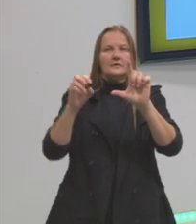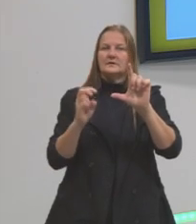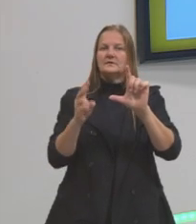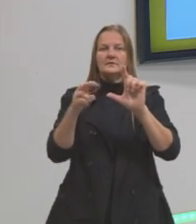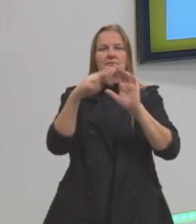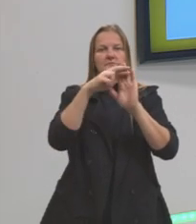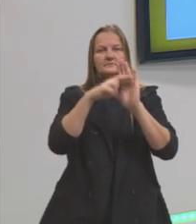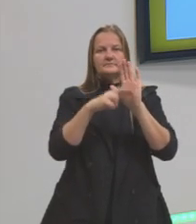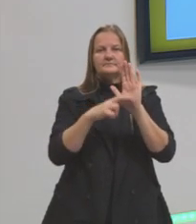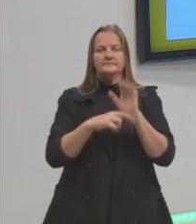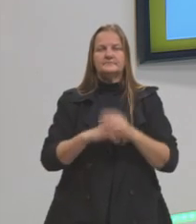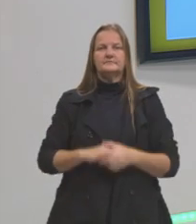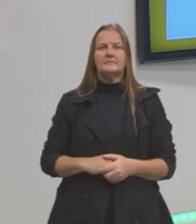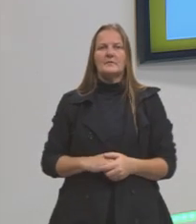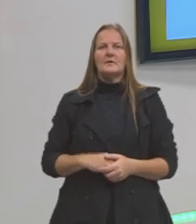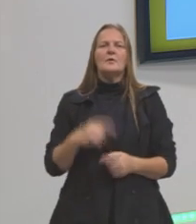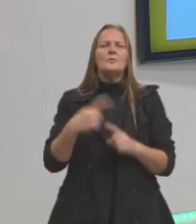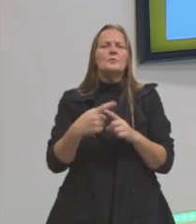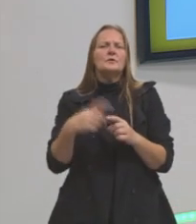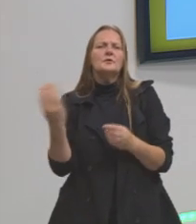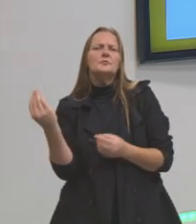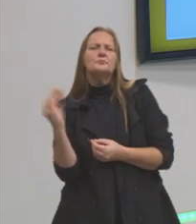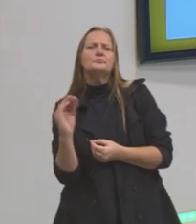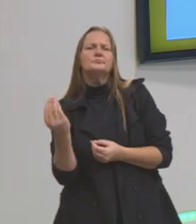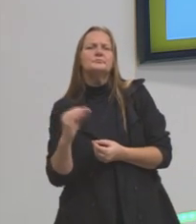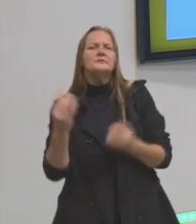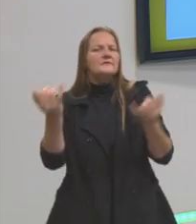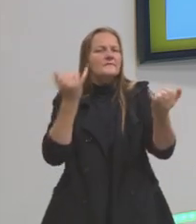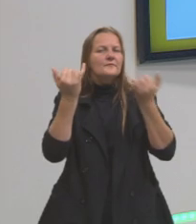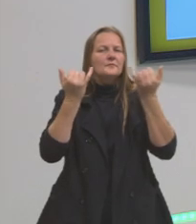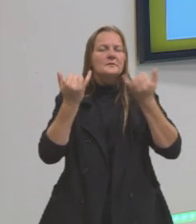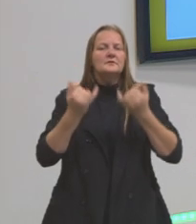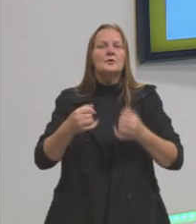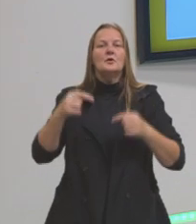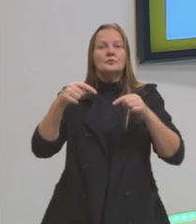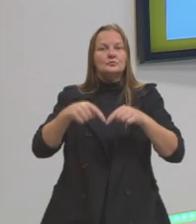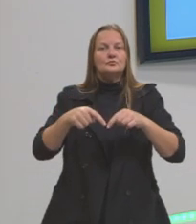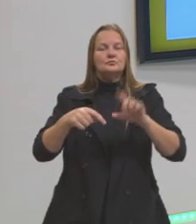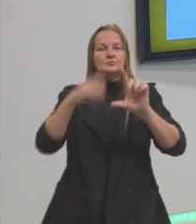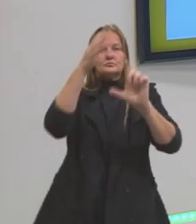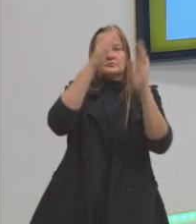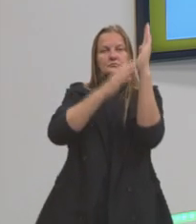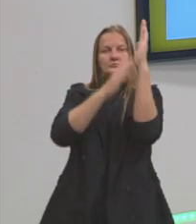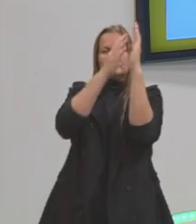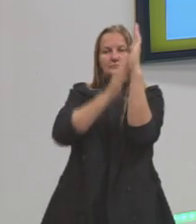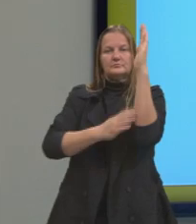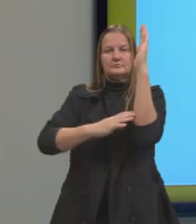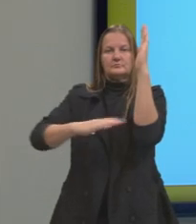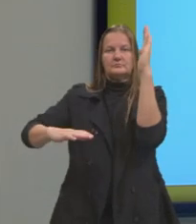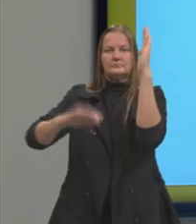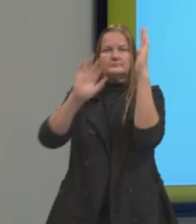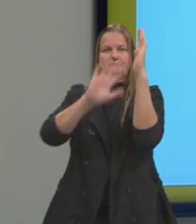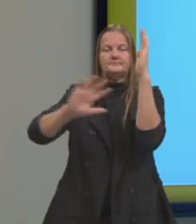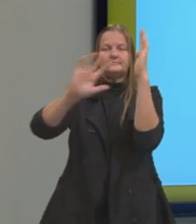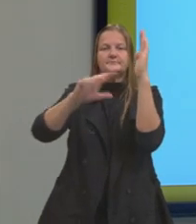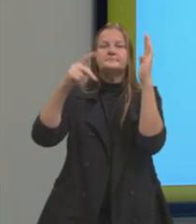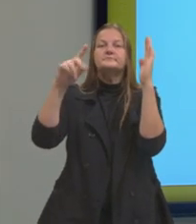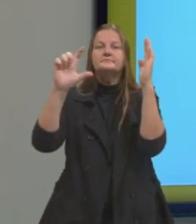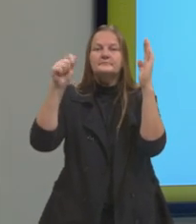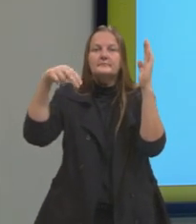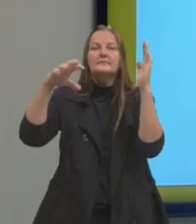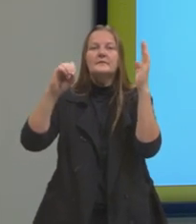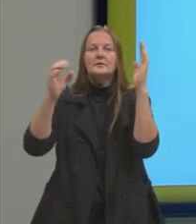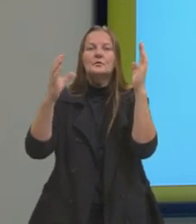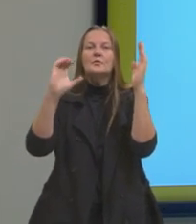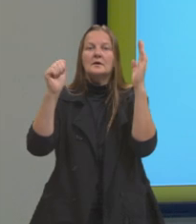eu quis acrescentar aquela informação nesse plano cartesiano? Para a gente identificar que o plano cartesiano é